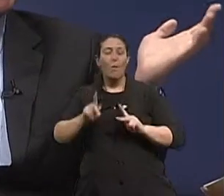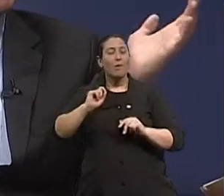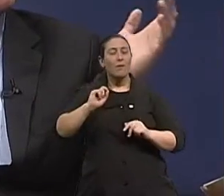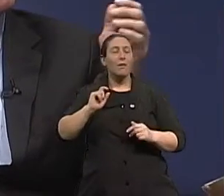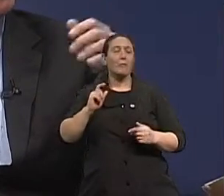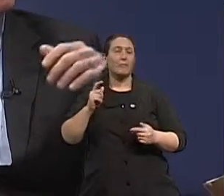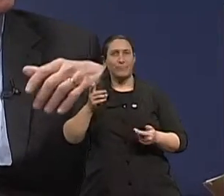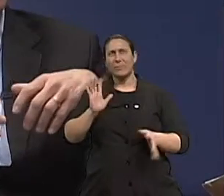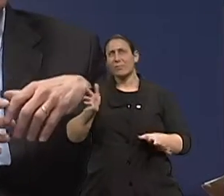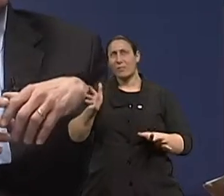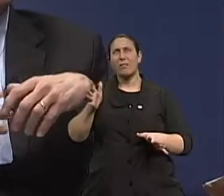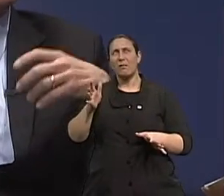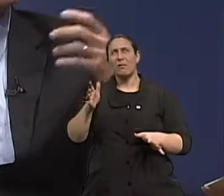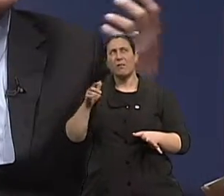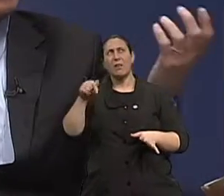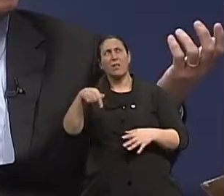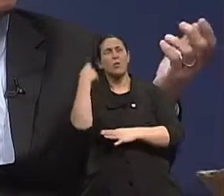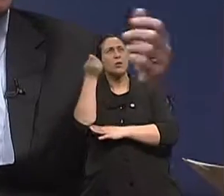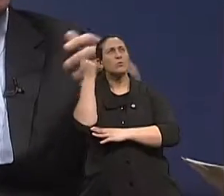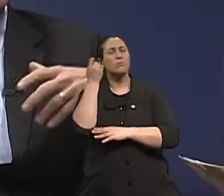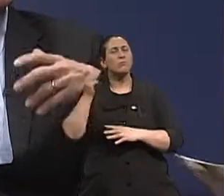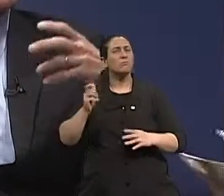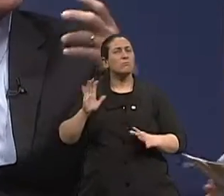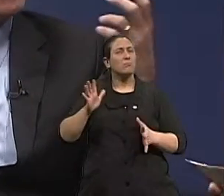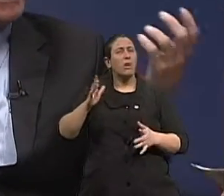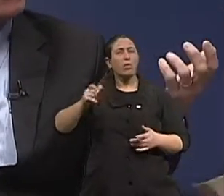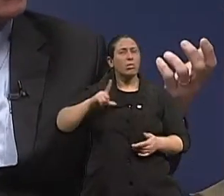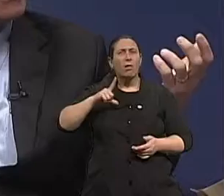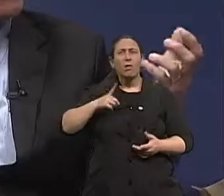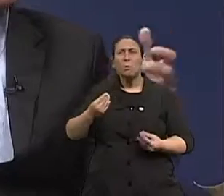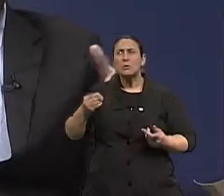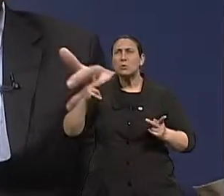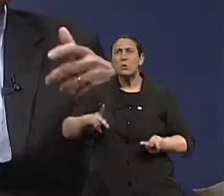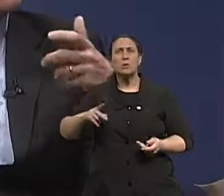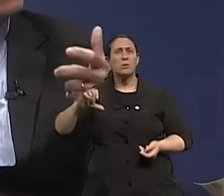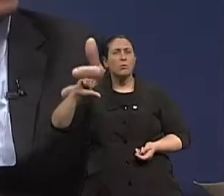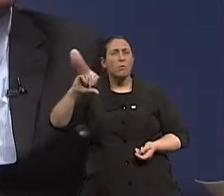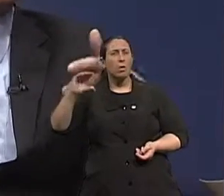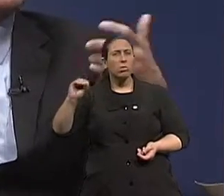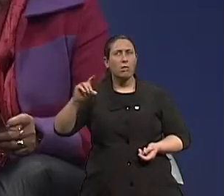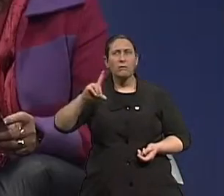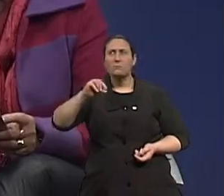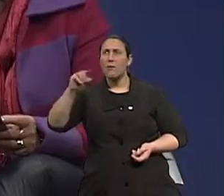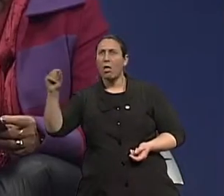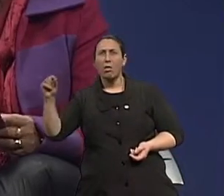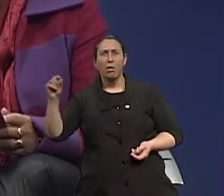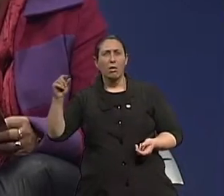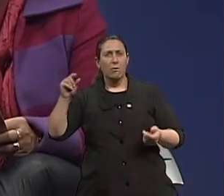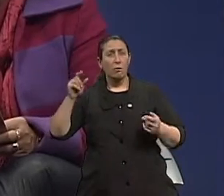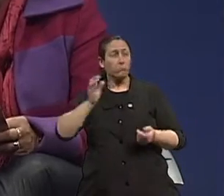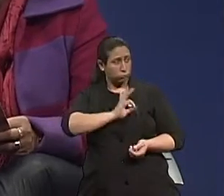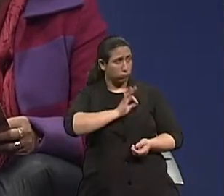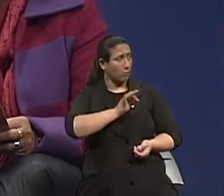e aqui no Rio Grande do Sul nós temos exemplos de nonagenários, de octagenários. Centenários. Uma pequena população de